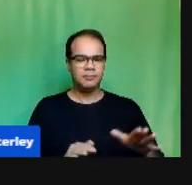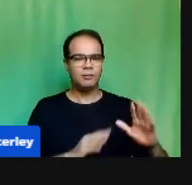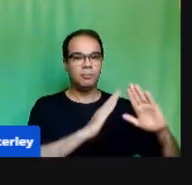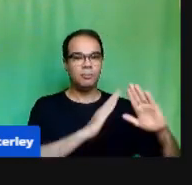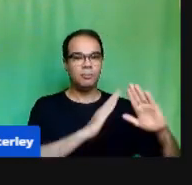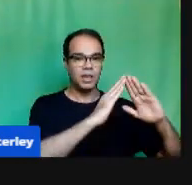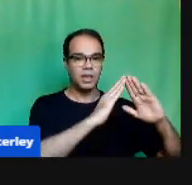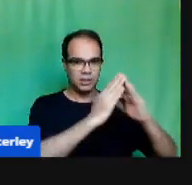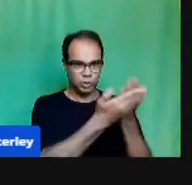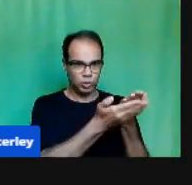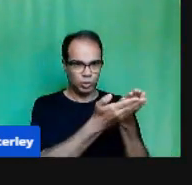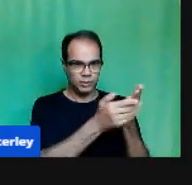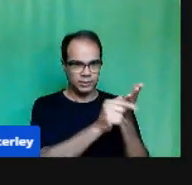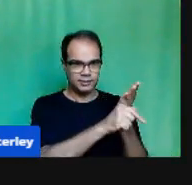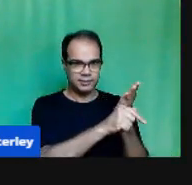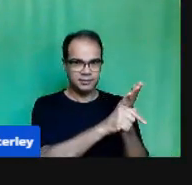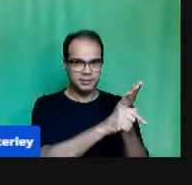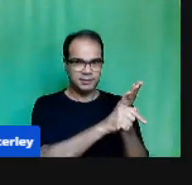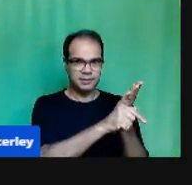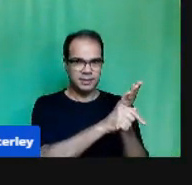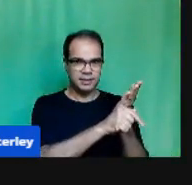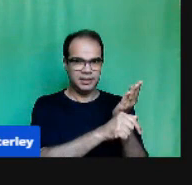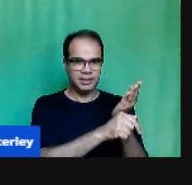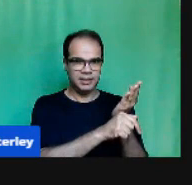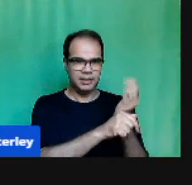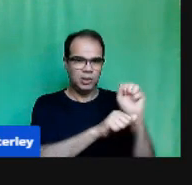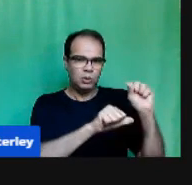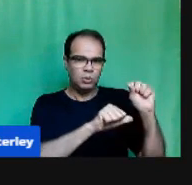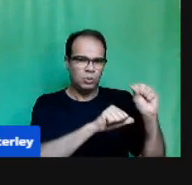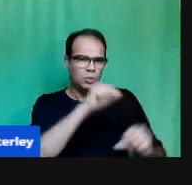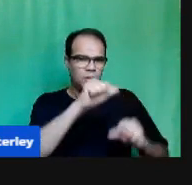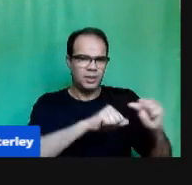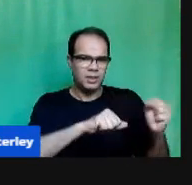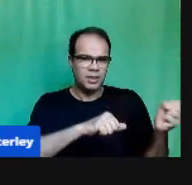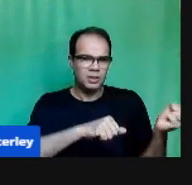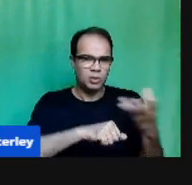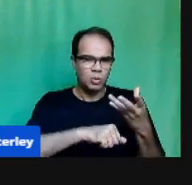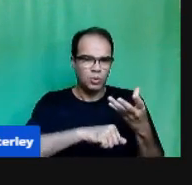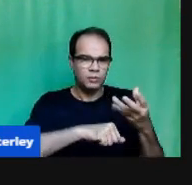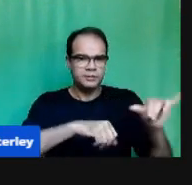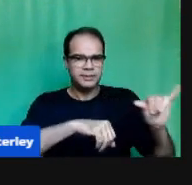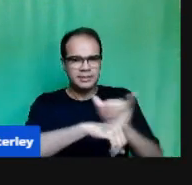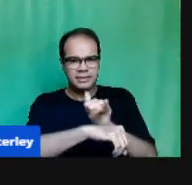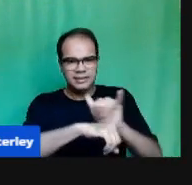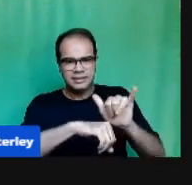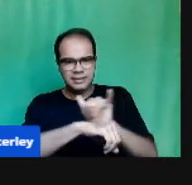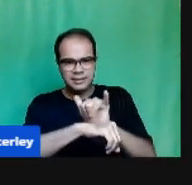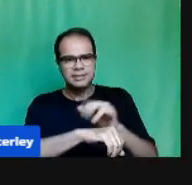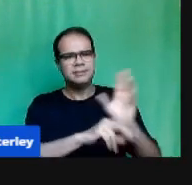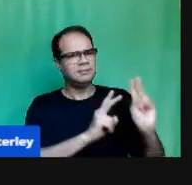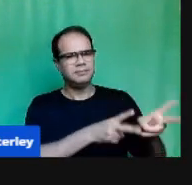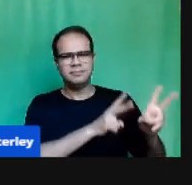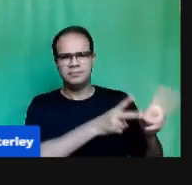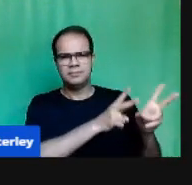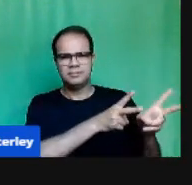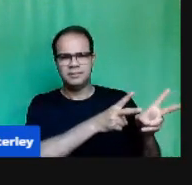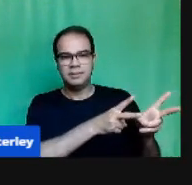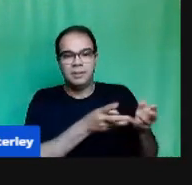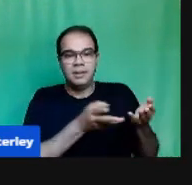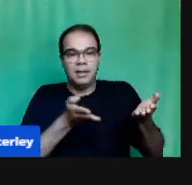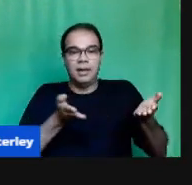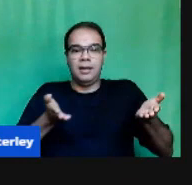O momento Nos exigiu A ressignificação Da estrutura de um ensino Pois bem